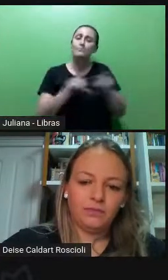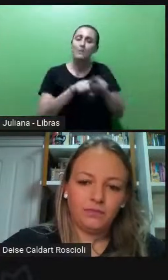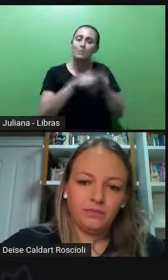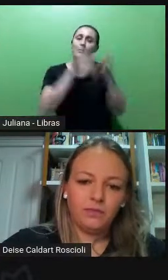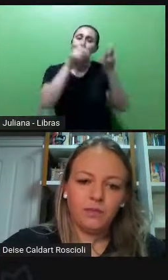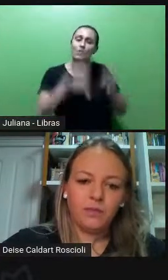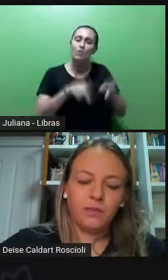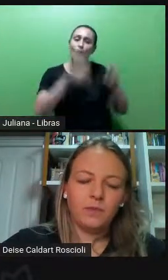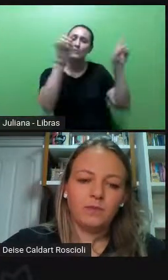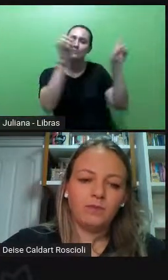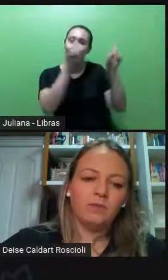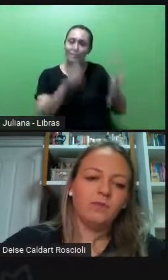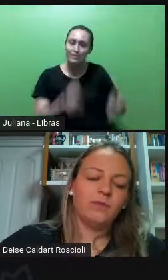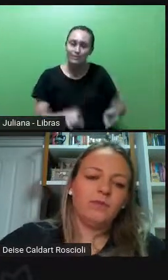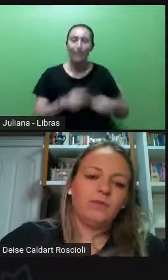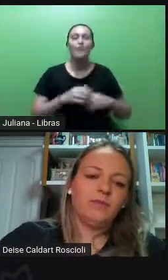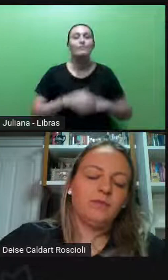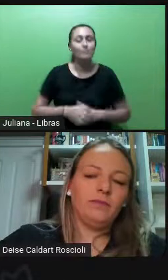diversidade cultural,